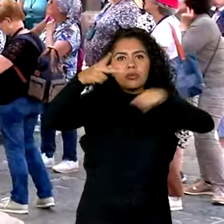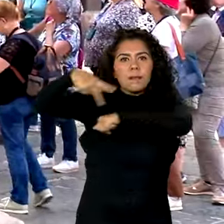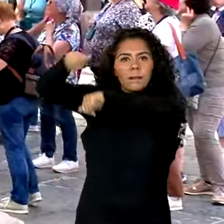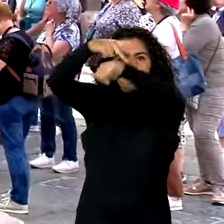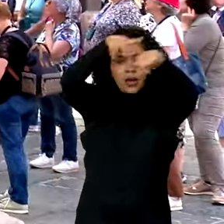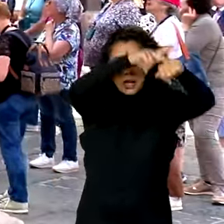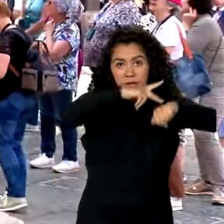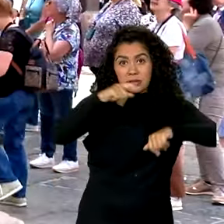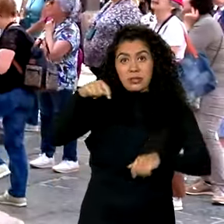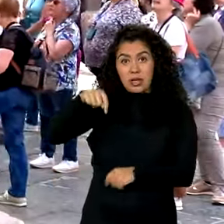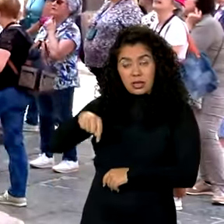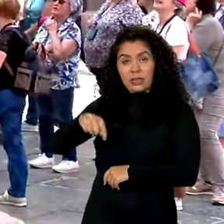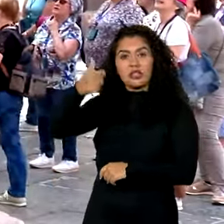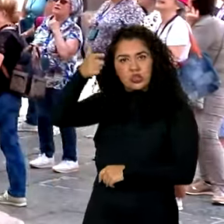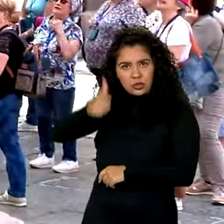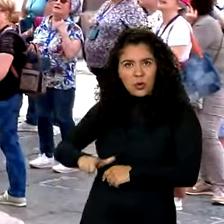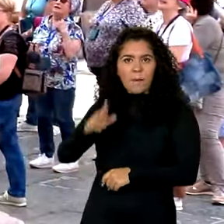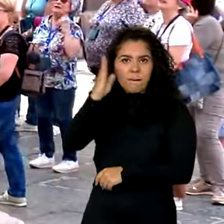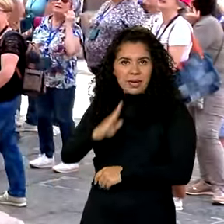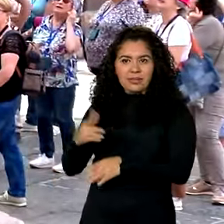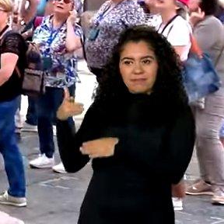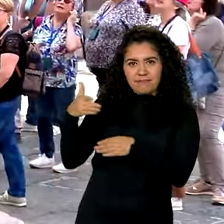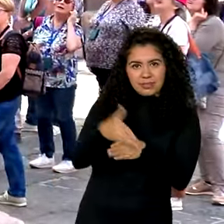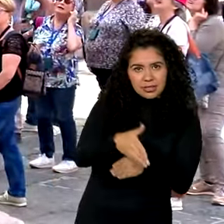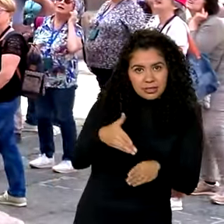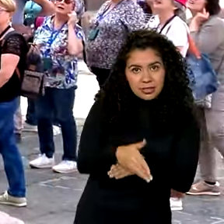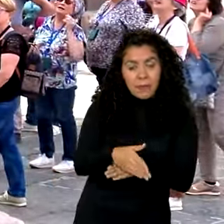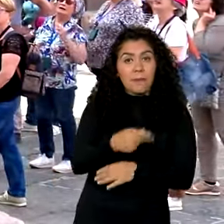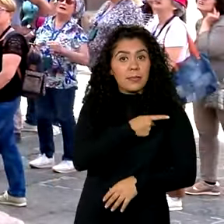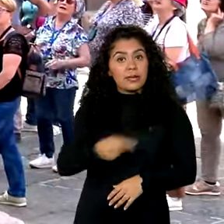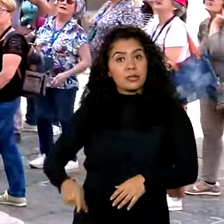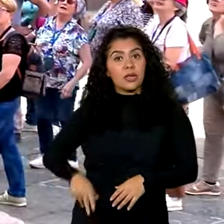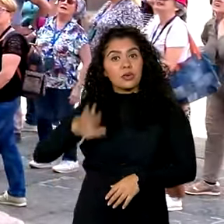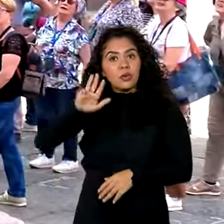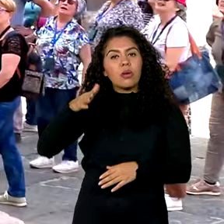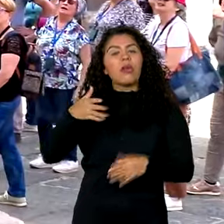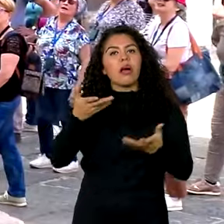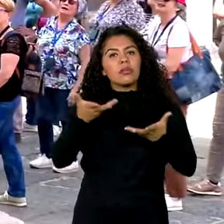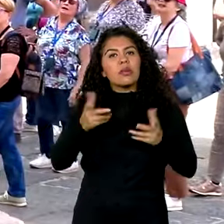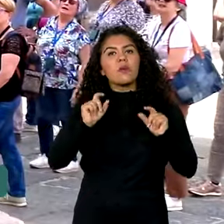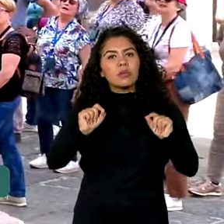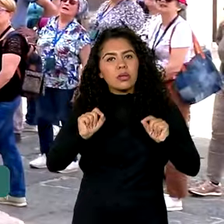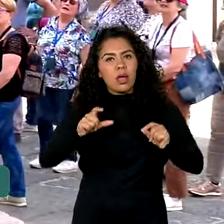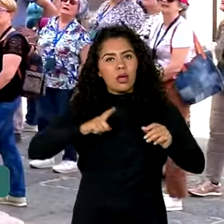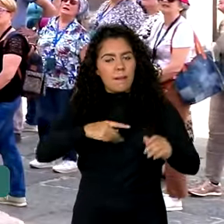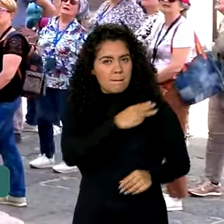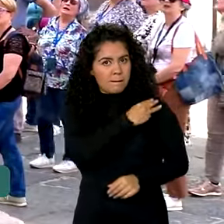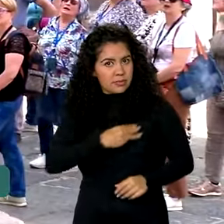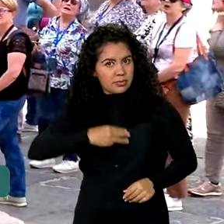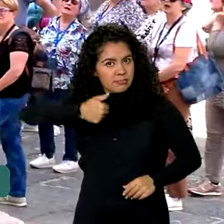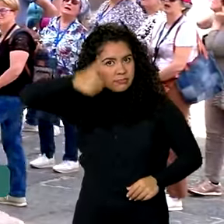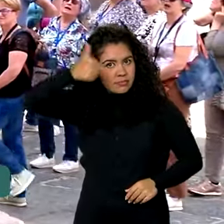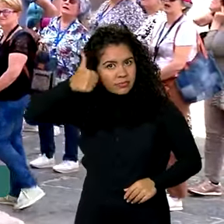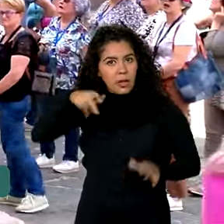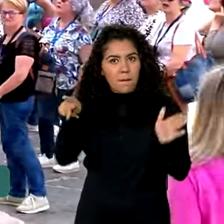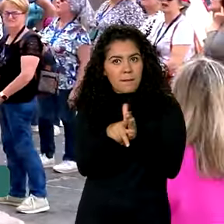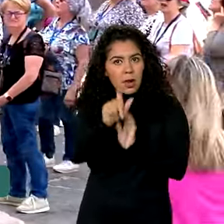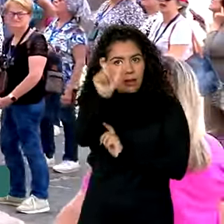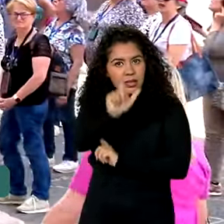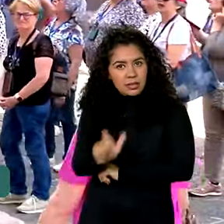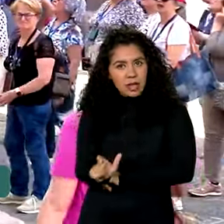recepcionado mais uma vez. Esse ano, o presidente Lula atende ao convite da primeira-ministra italiana,